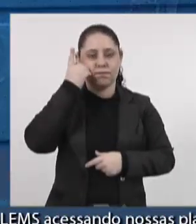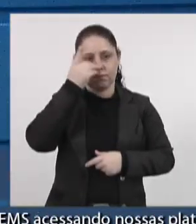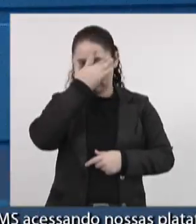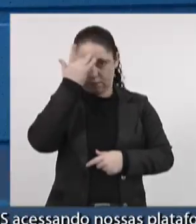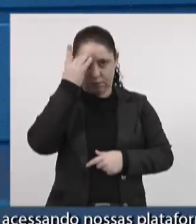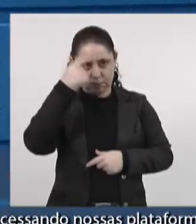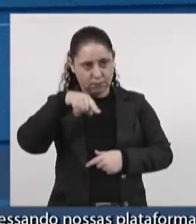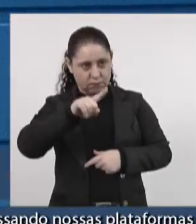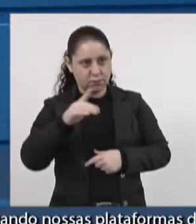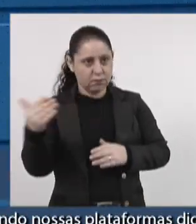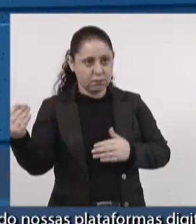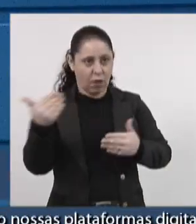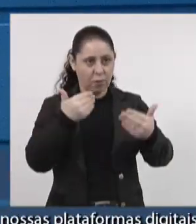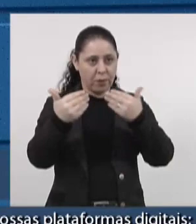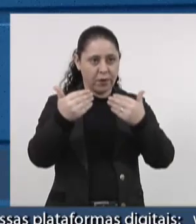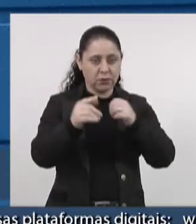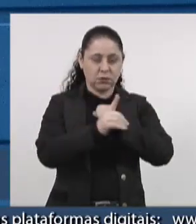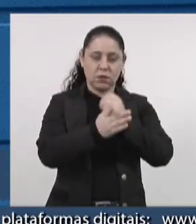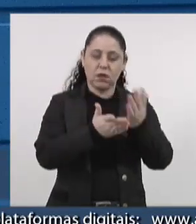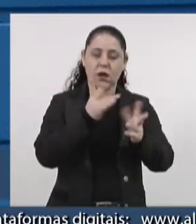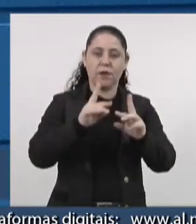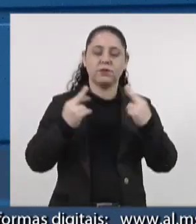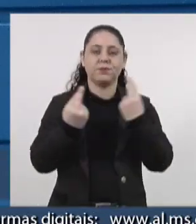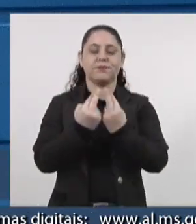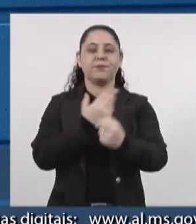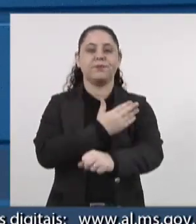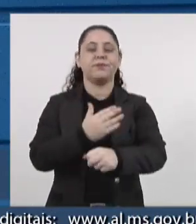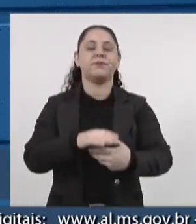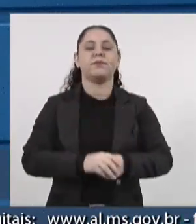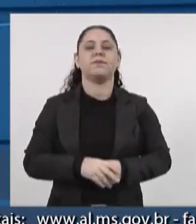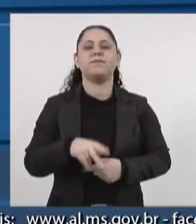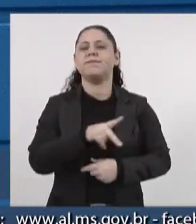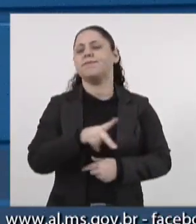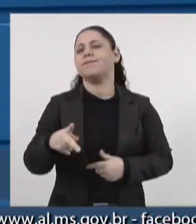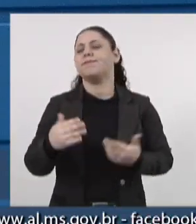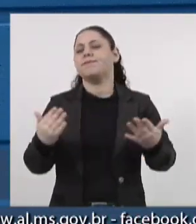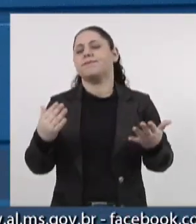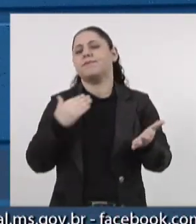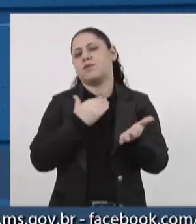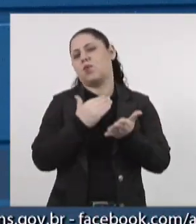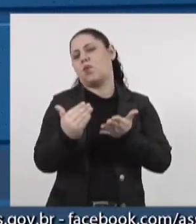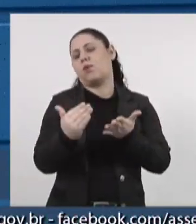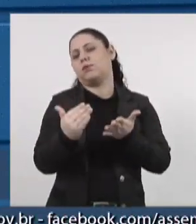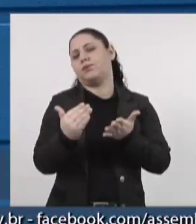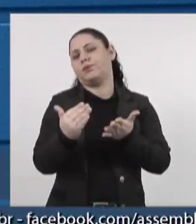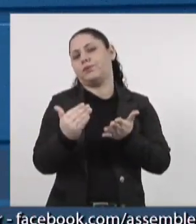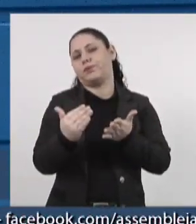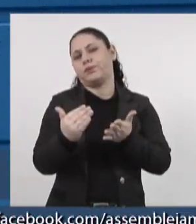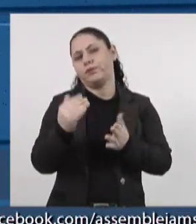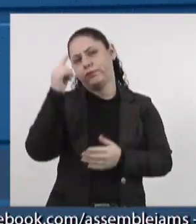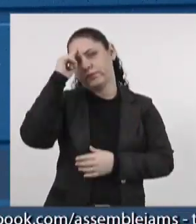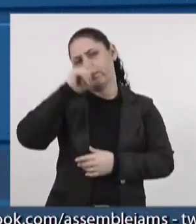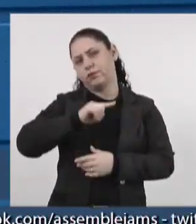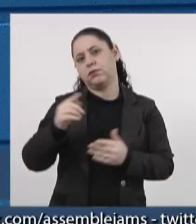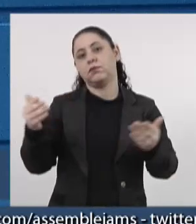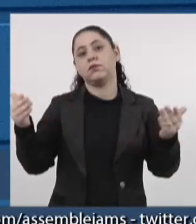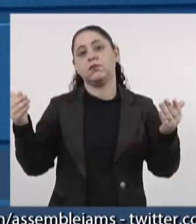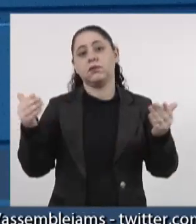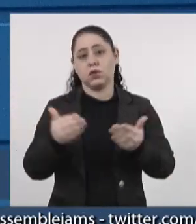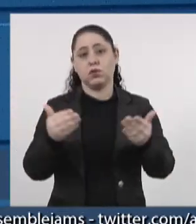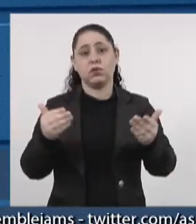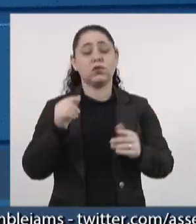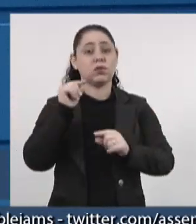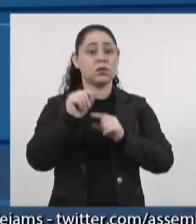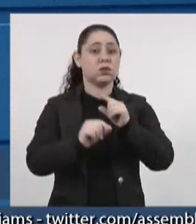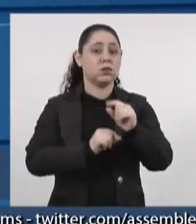pessoas que vieram aqui atender essa sessão. Presidente, nós vamos começar a partir da data de hoje, esse